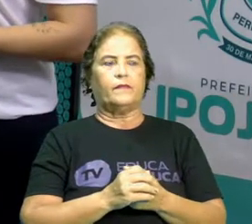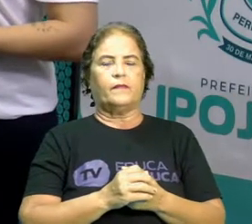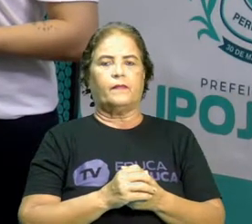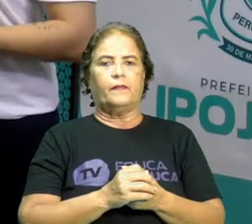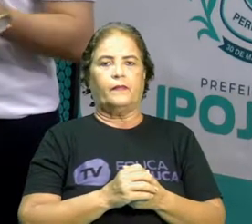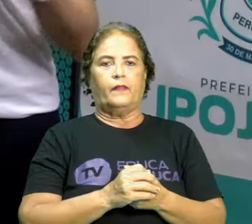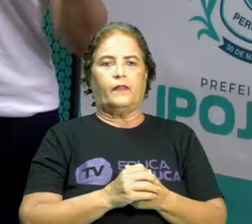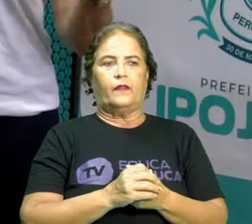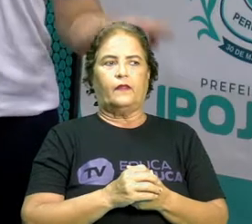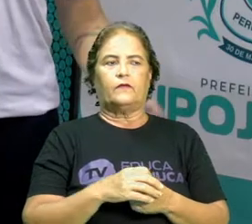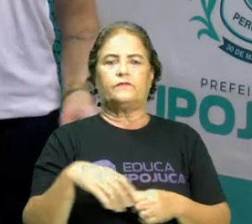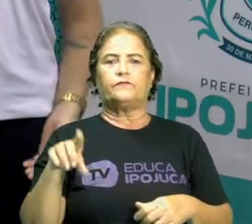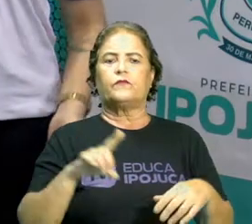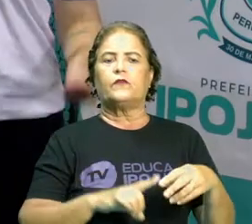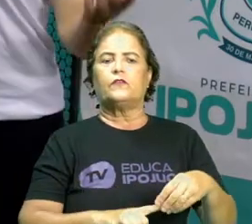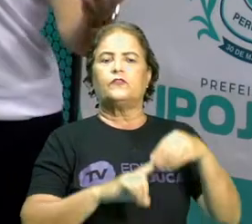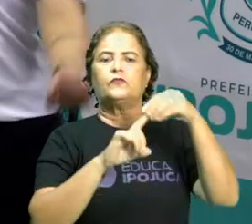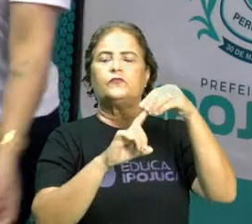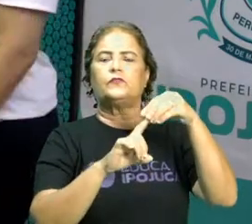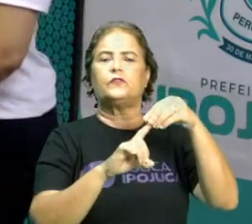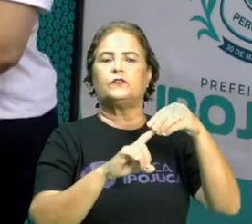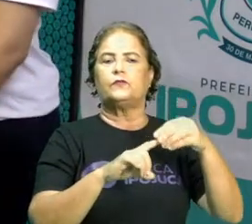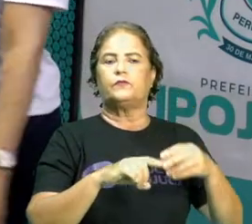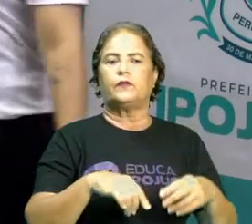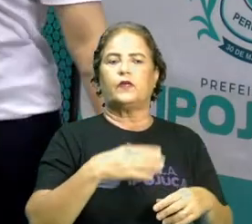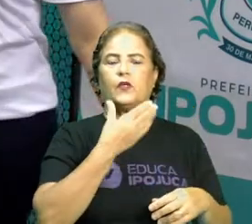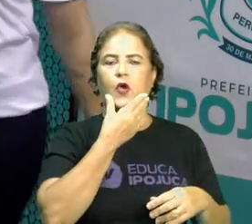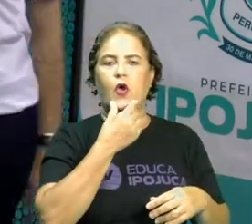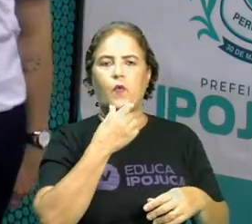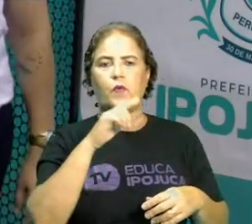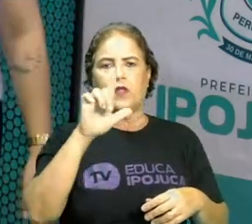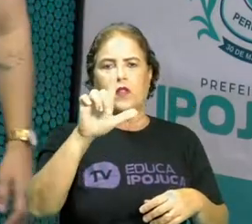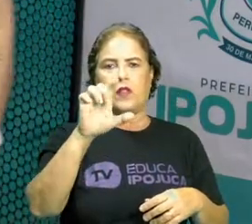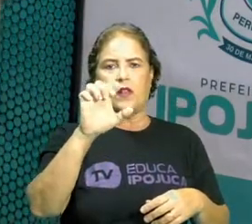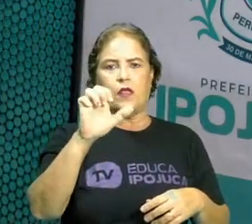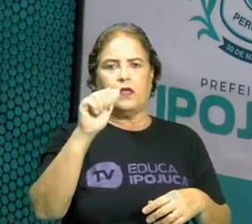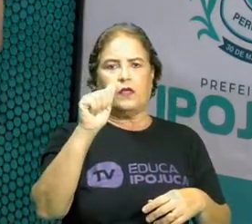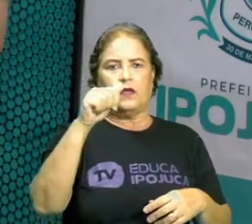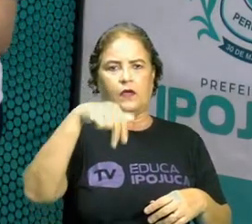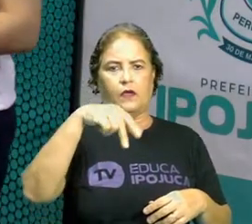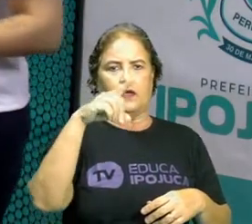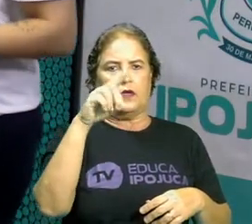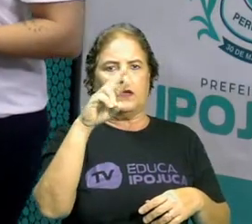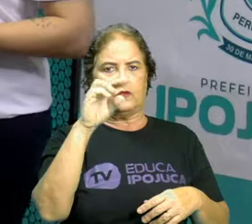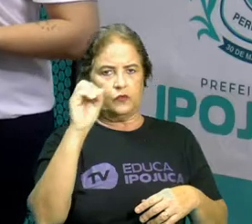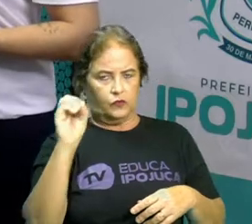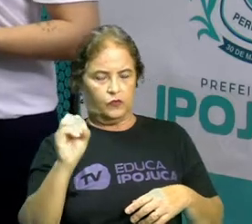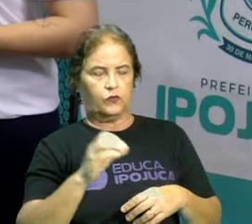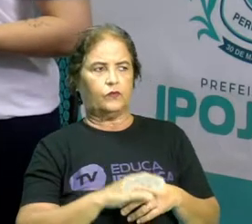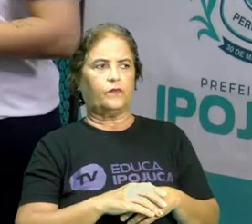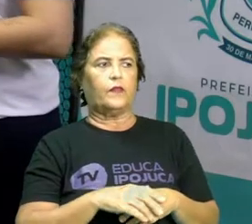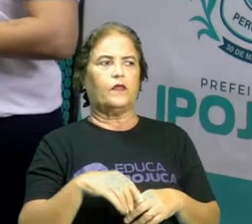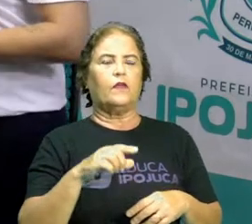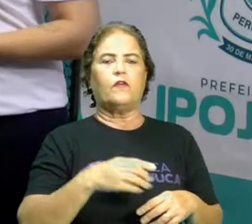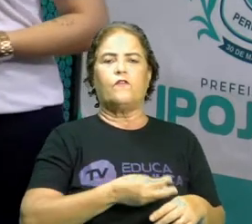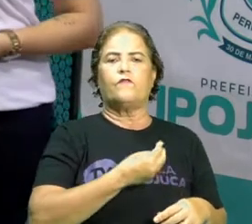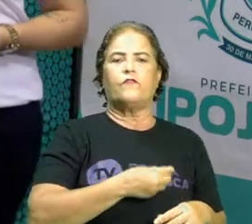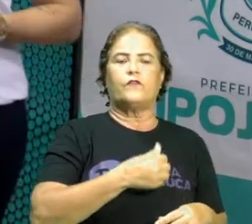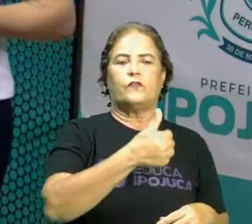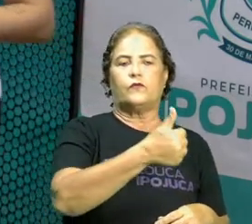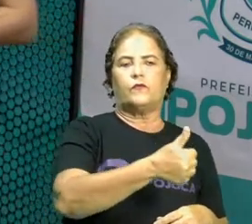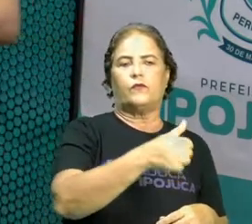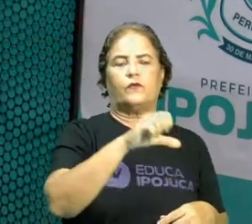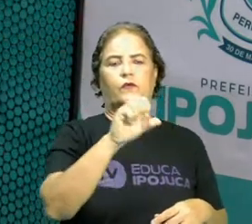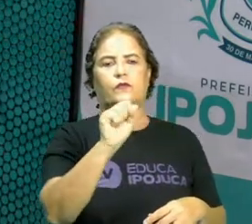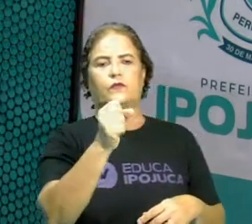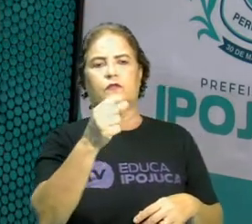os principais cordelistas. Leandro Gomes de Barros, que viveu aí de 1865